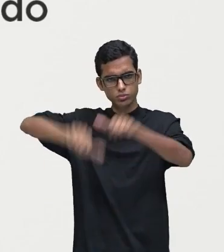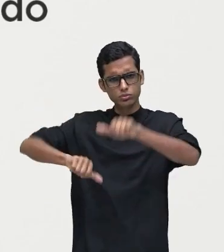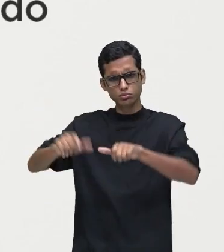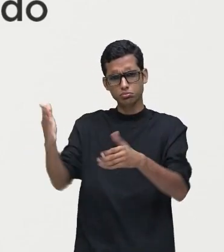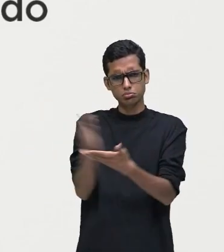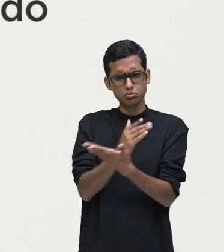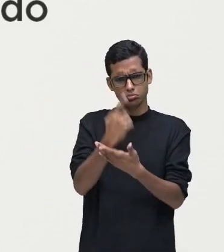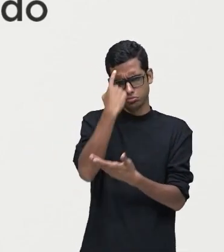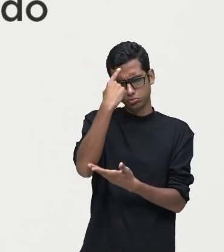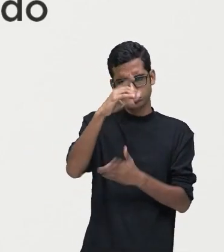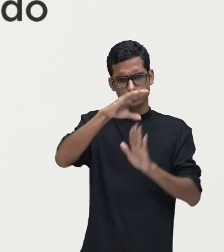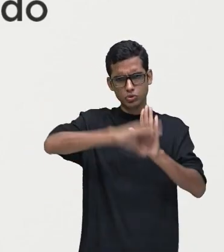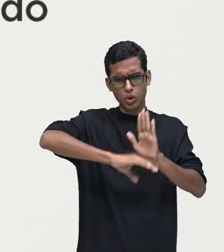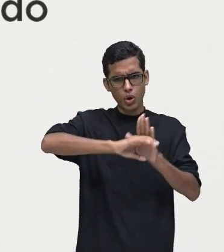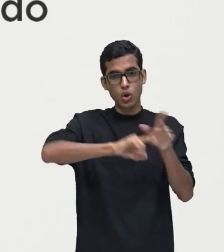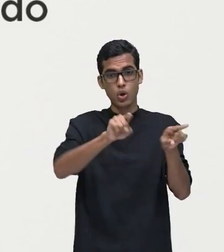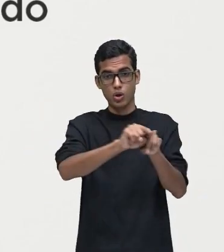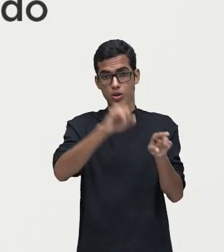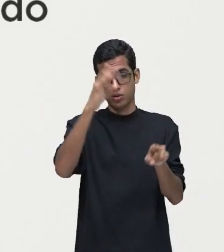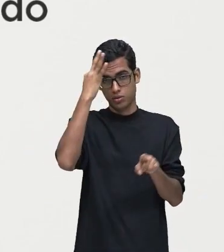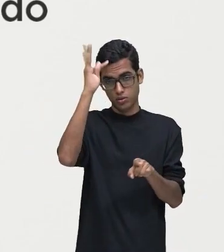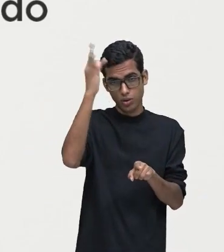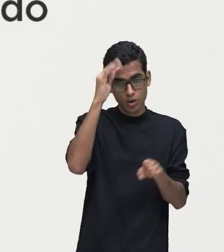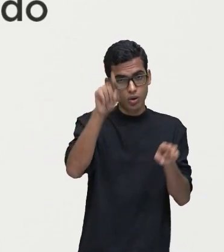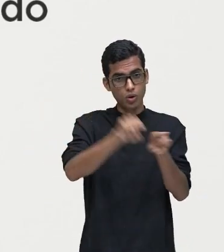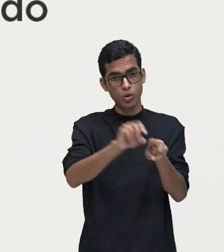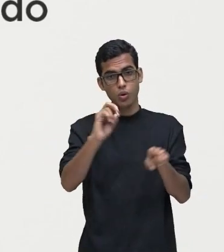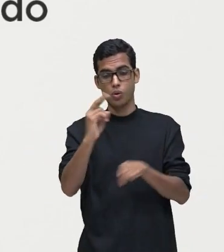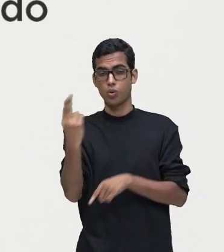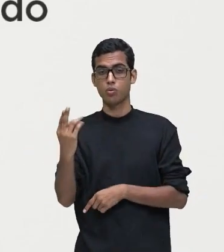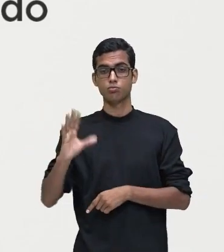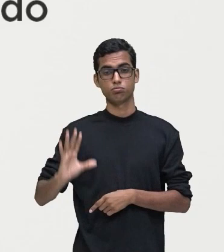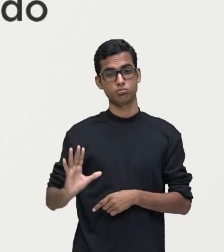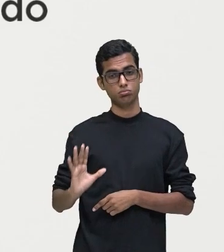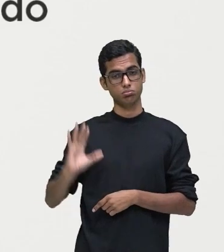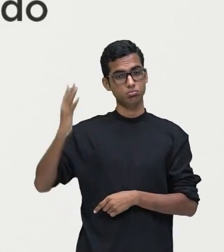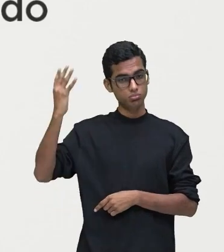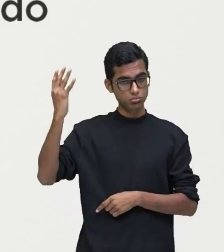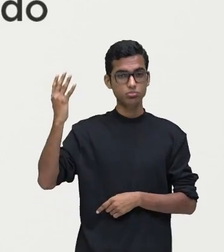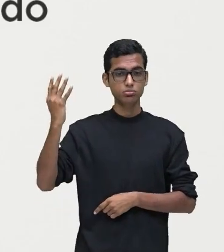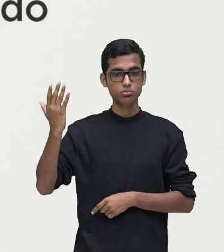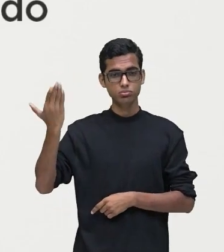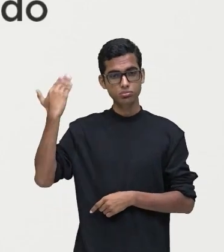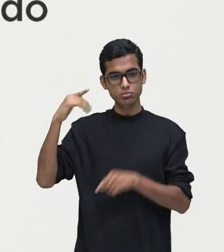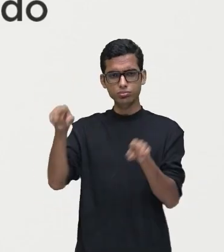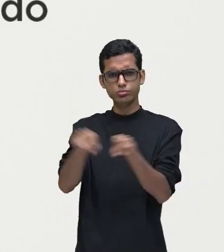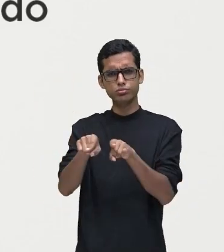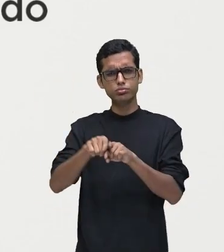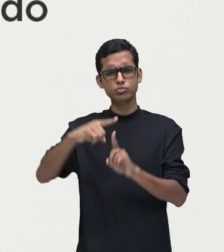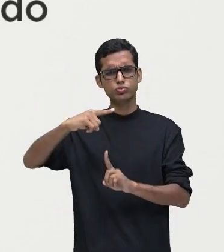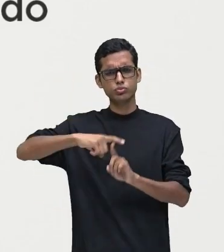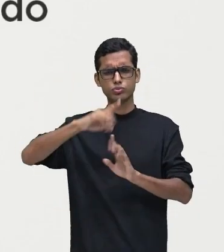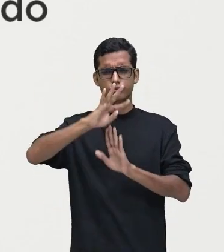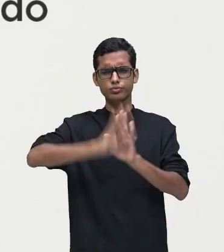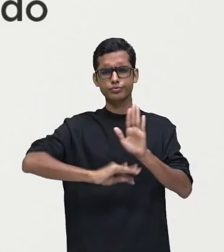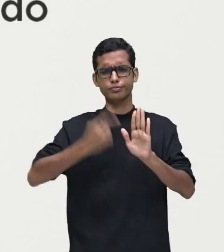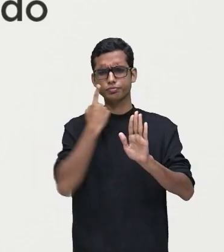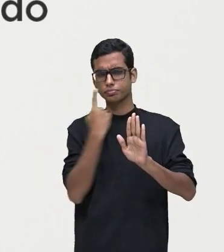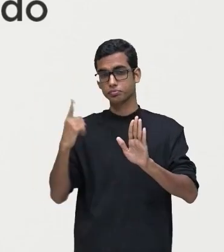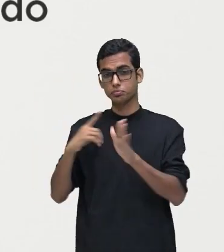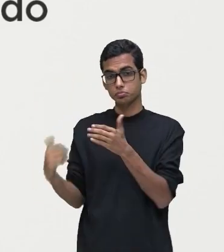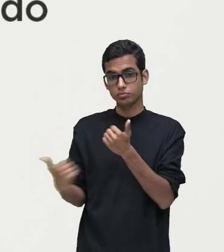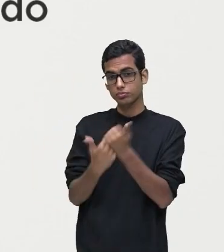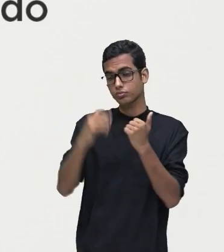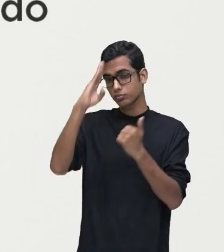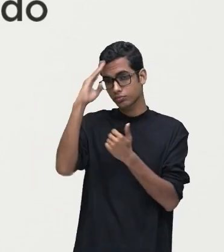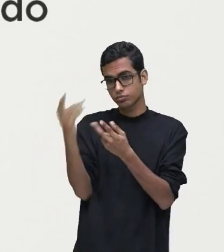alguma ideia, conceito, teoria ou fenômeno. Desse modo, esse tipo textual auxilia principalmente na